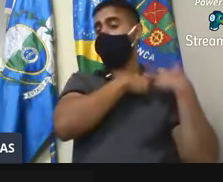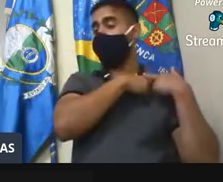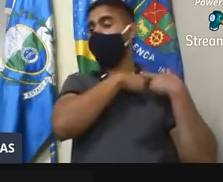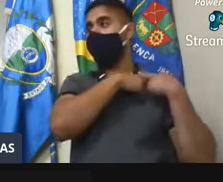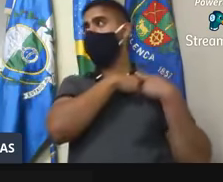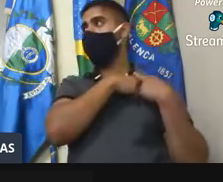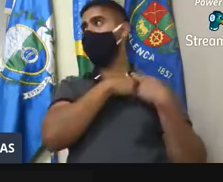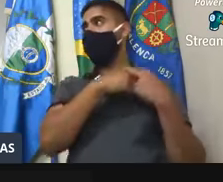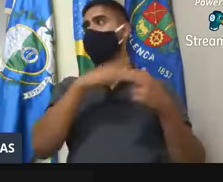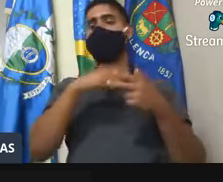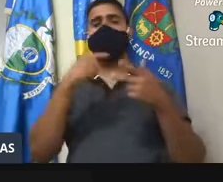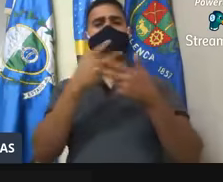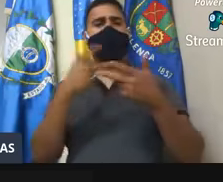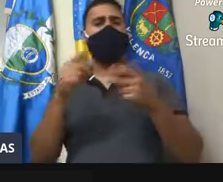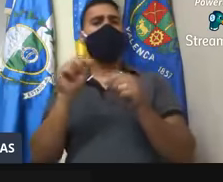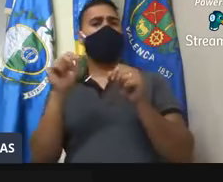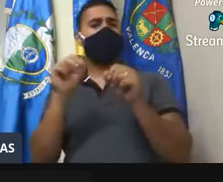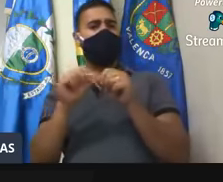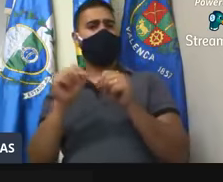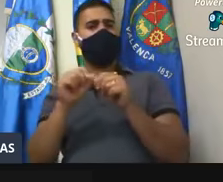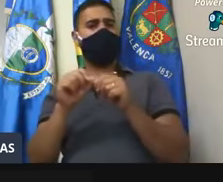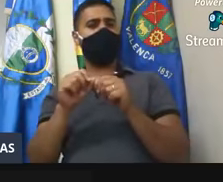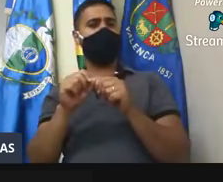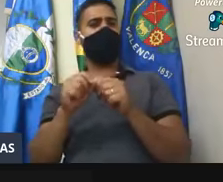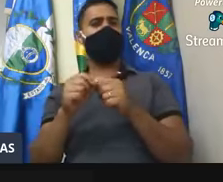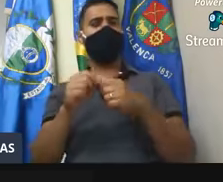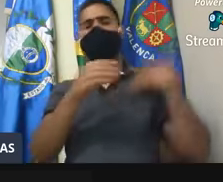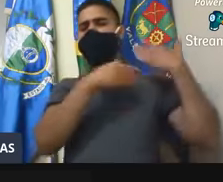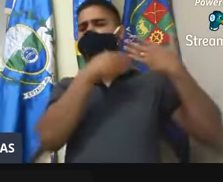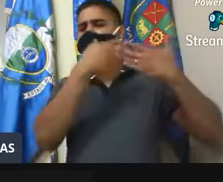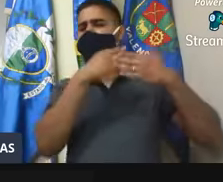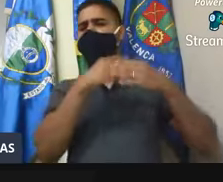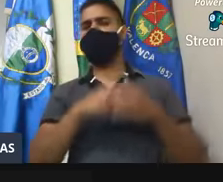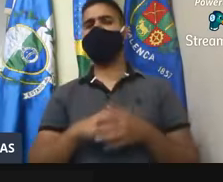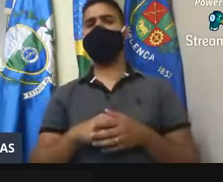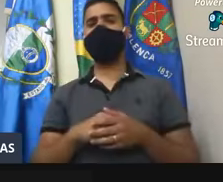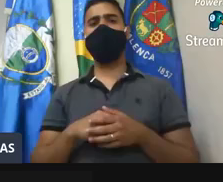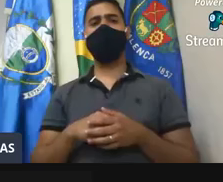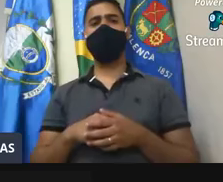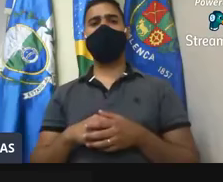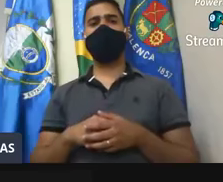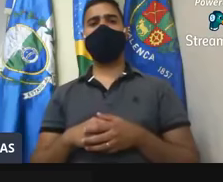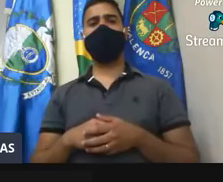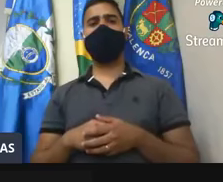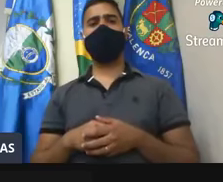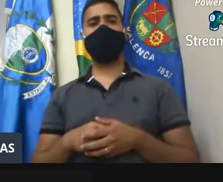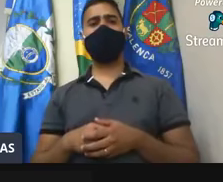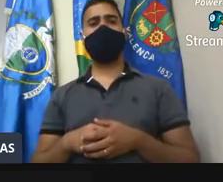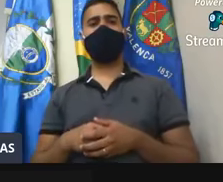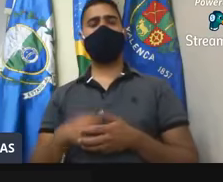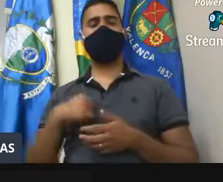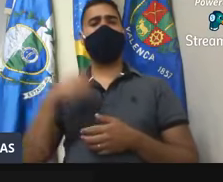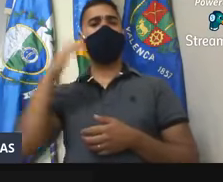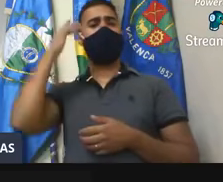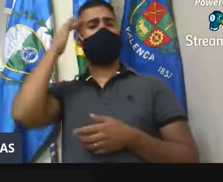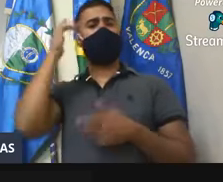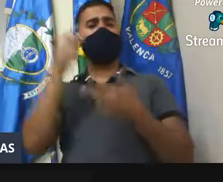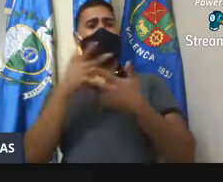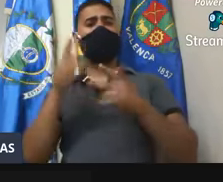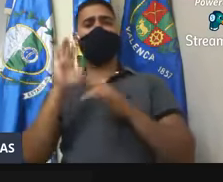muito pouca coisa foi feita de lá para cá de aluguel. Então, eu acho que é uma matéria que já foi